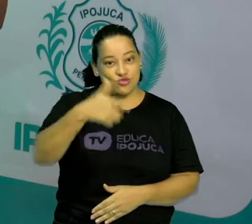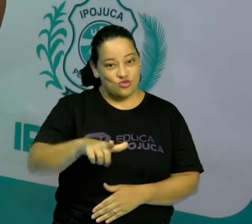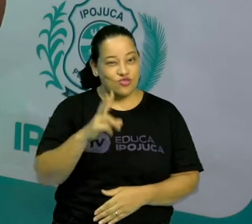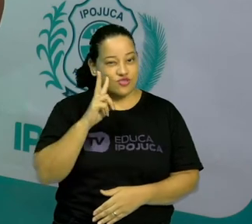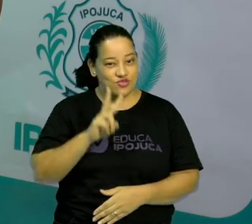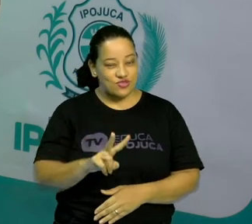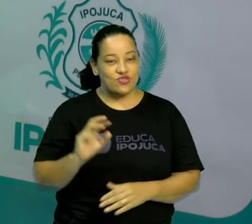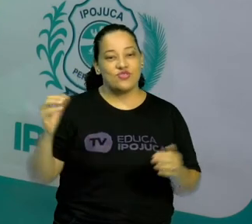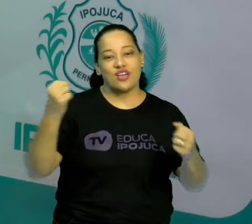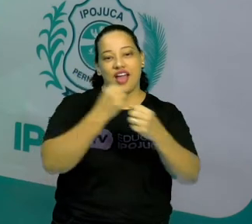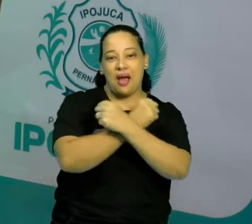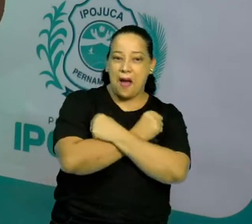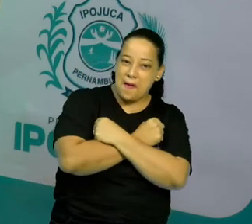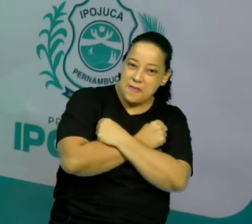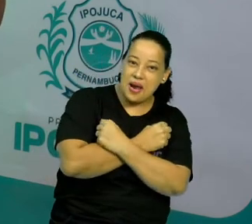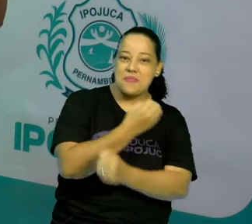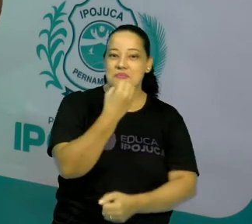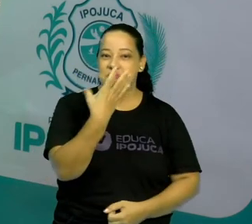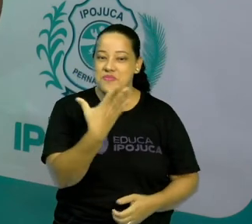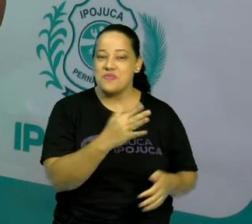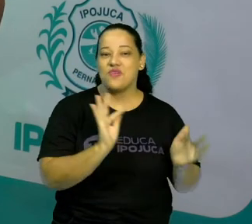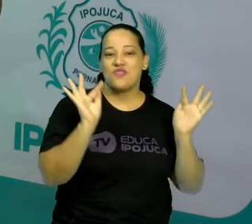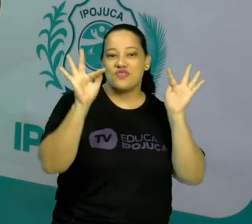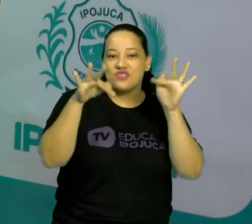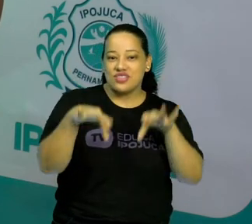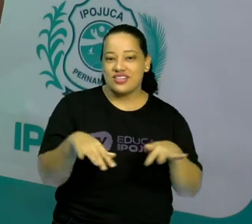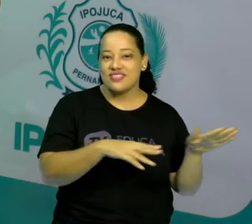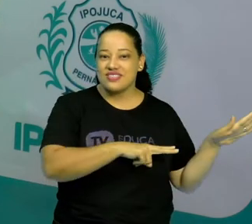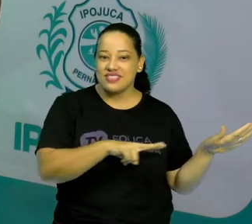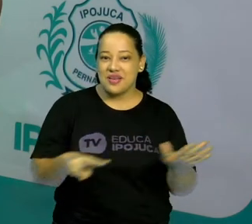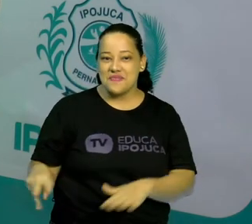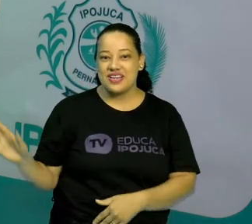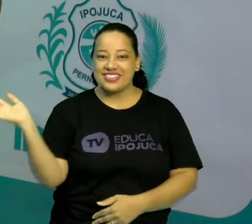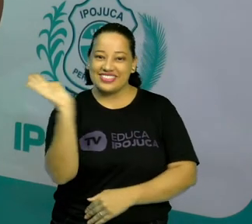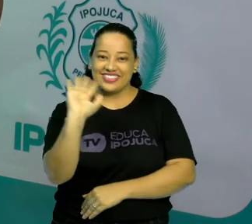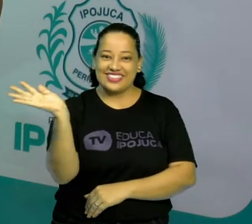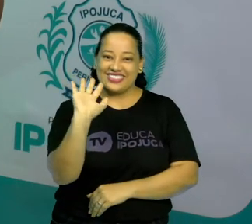abraço para vocês, um excelente final de semana e até mais!